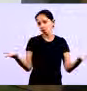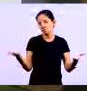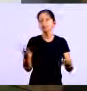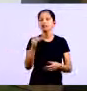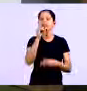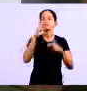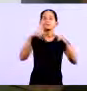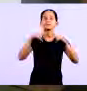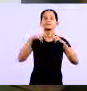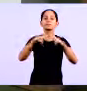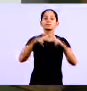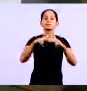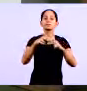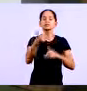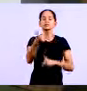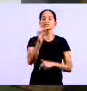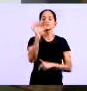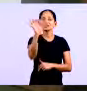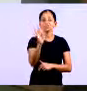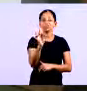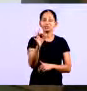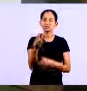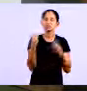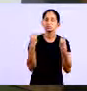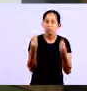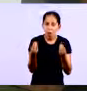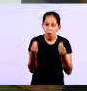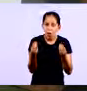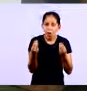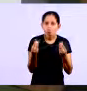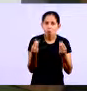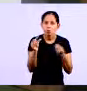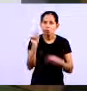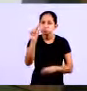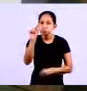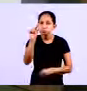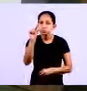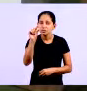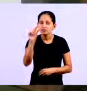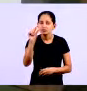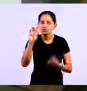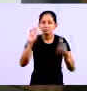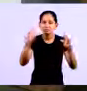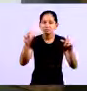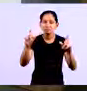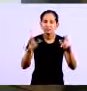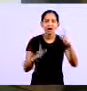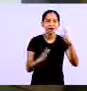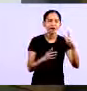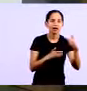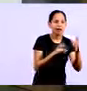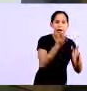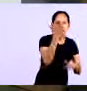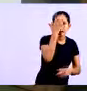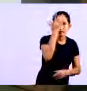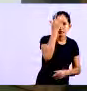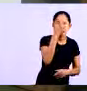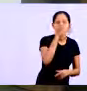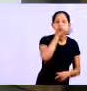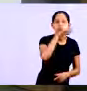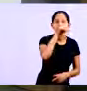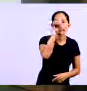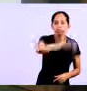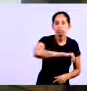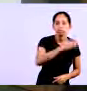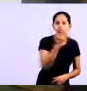para o mercado 10% do valor do produto Está ali à venda Está vendo Daí você chega lá E olha a data de validade É para amanhã Depois de amanhã